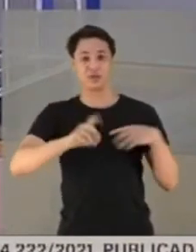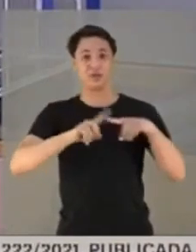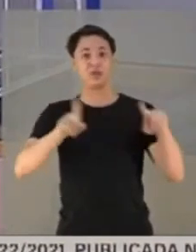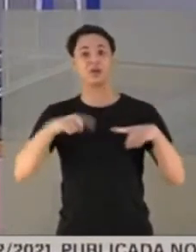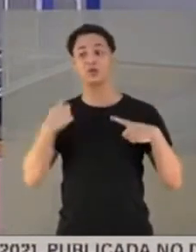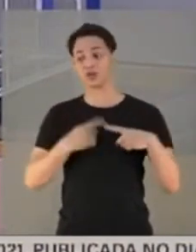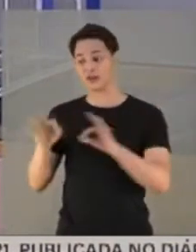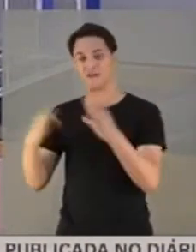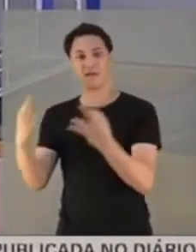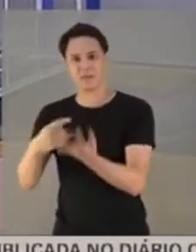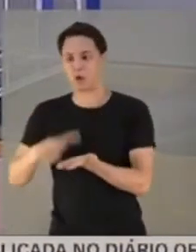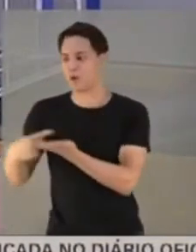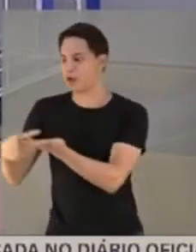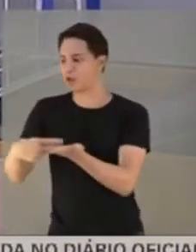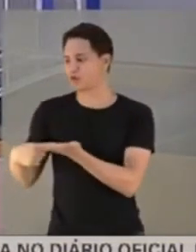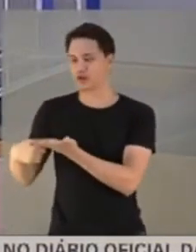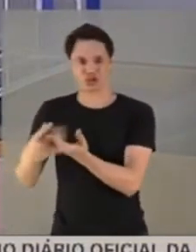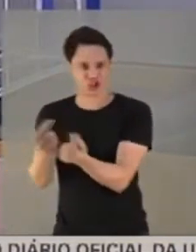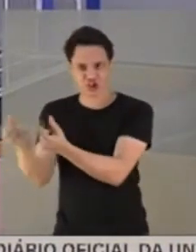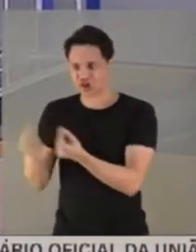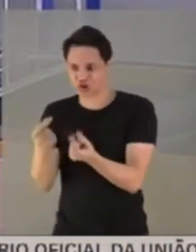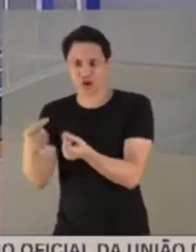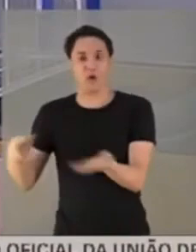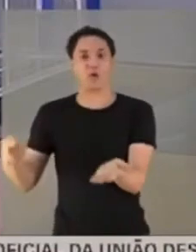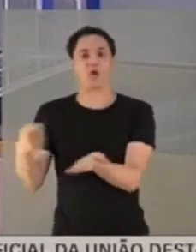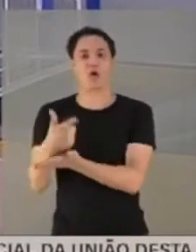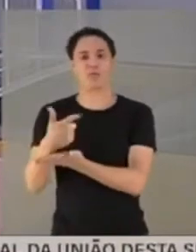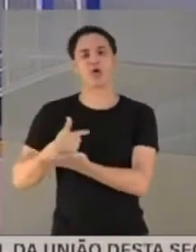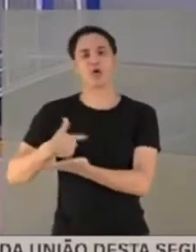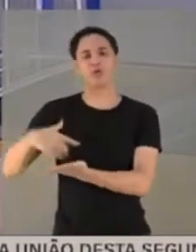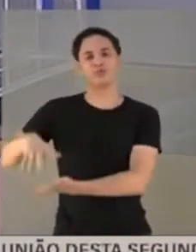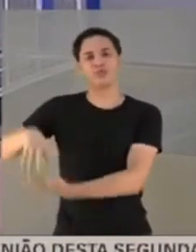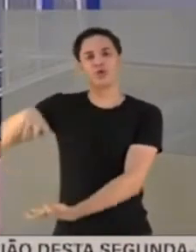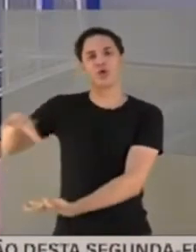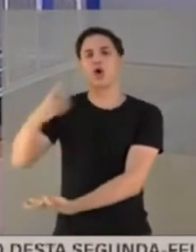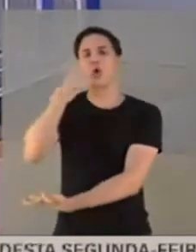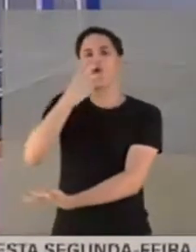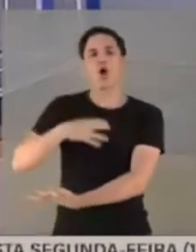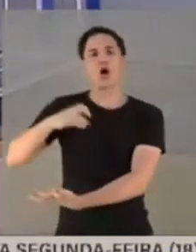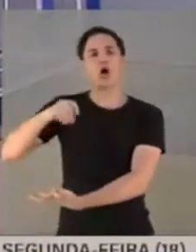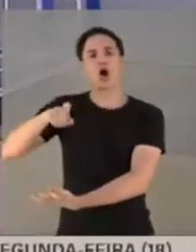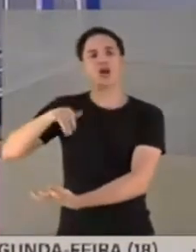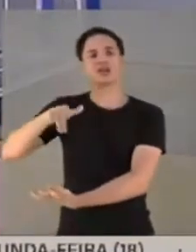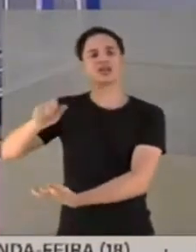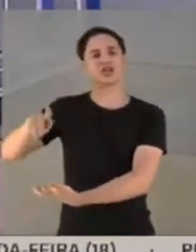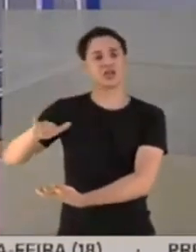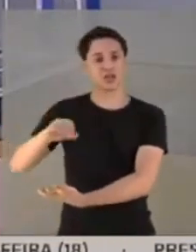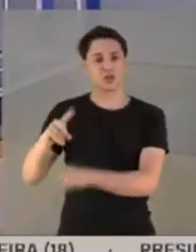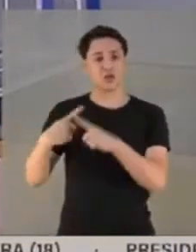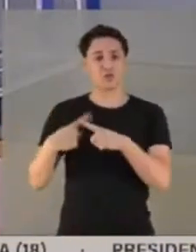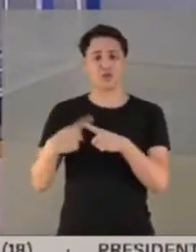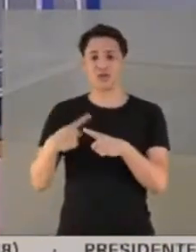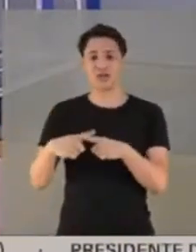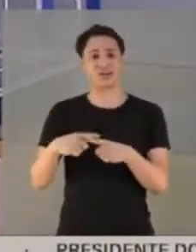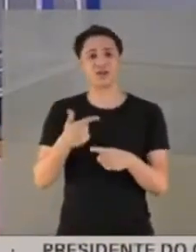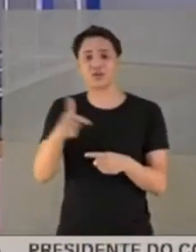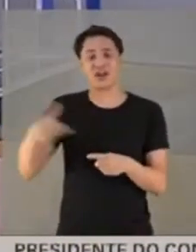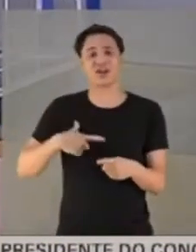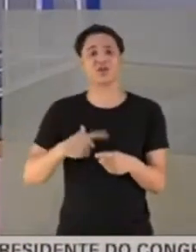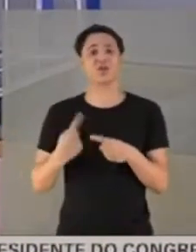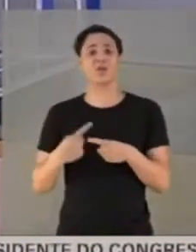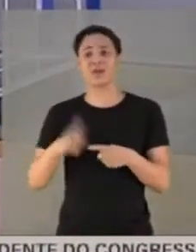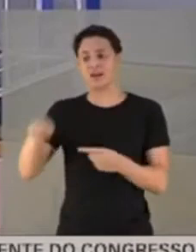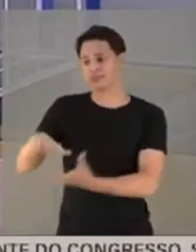todo o oxigênio mandado pelo governo federal, por todas as pessoas que foram benfeitoras, não foi o suficiente, porque era uma grande